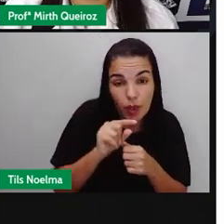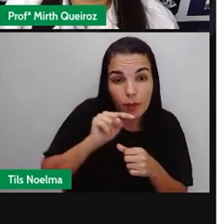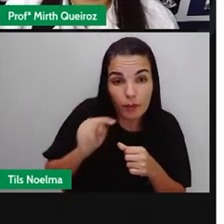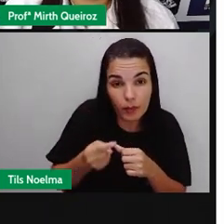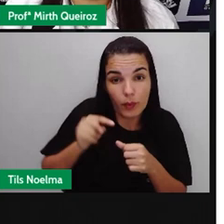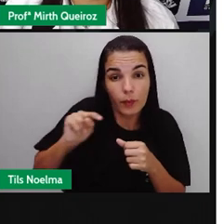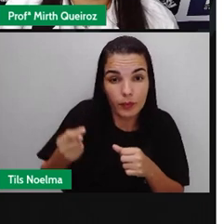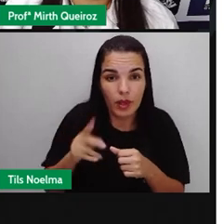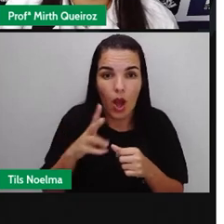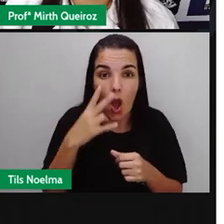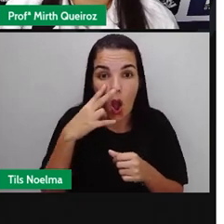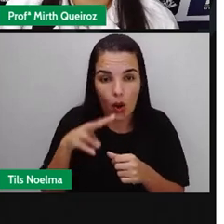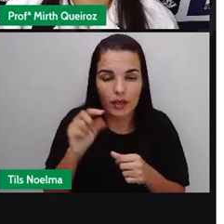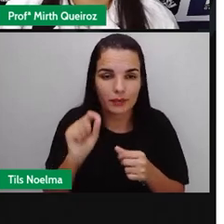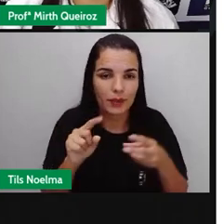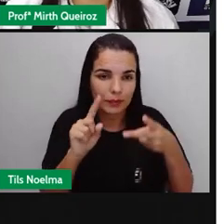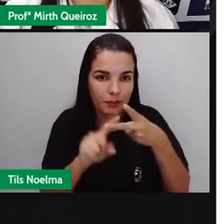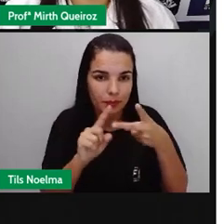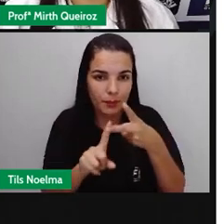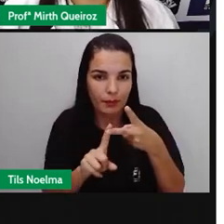frases? Olha como é que ficaria.